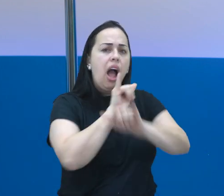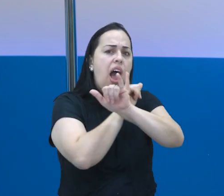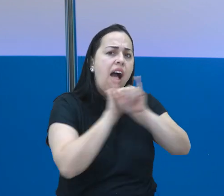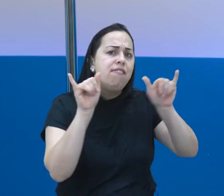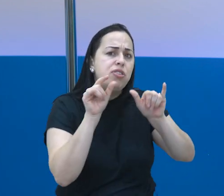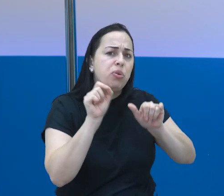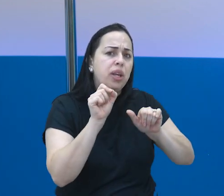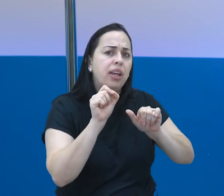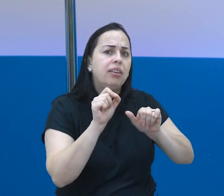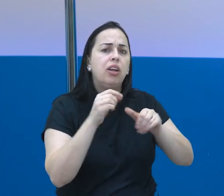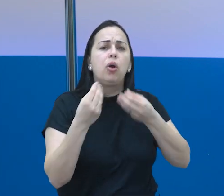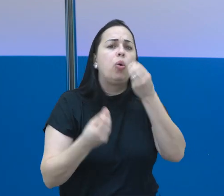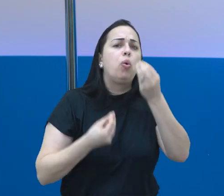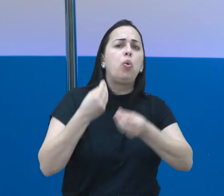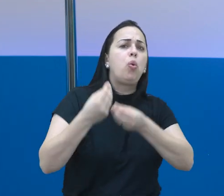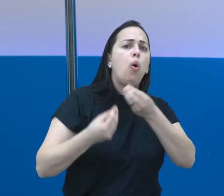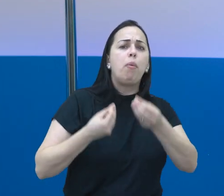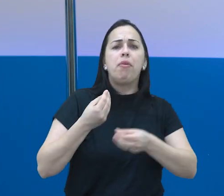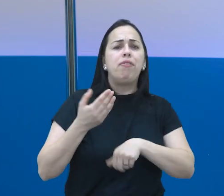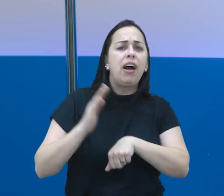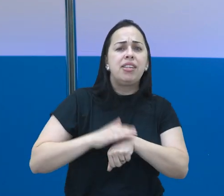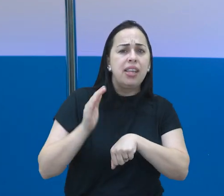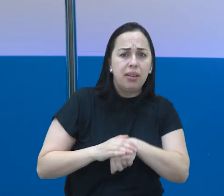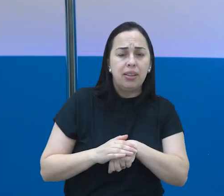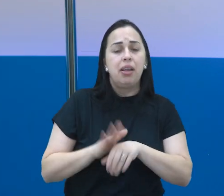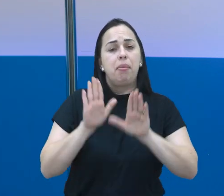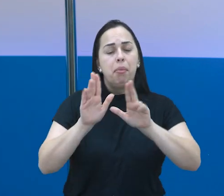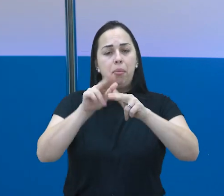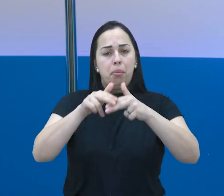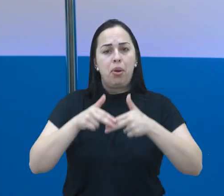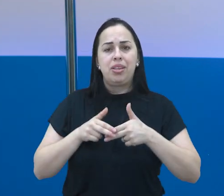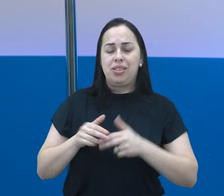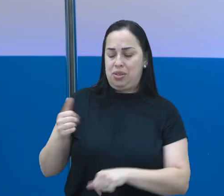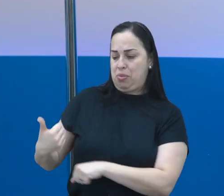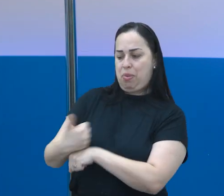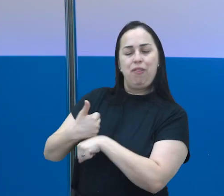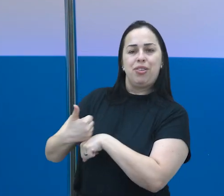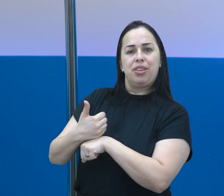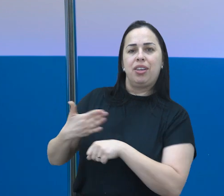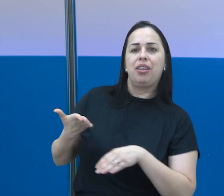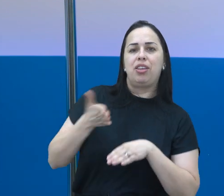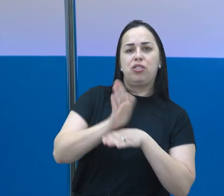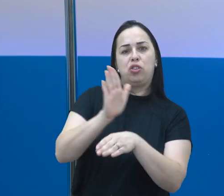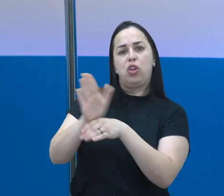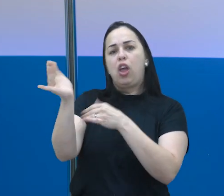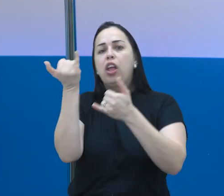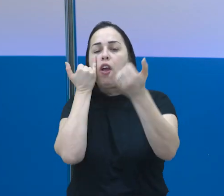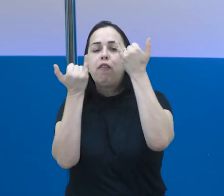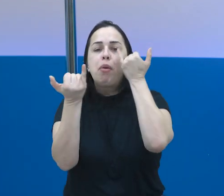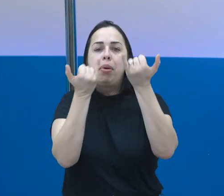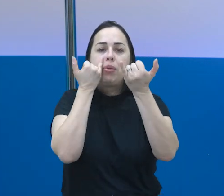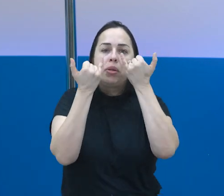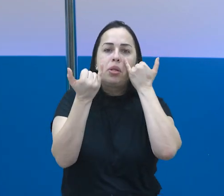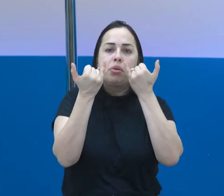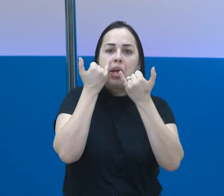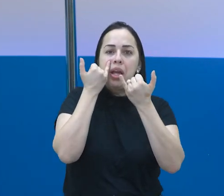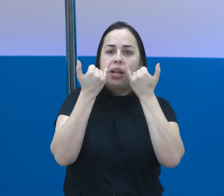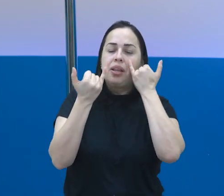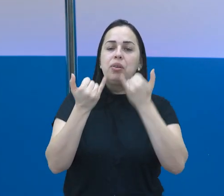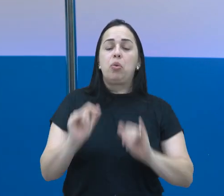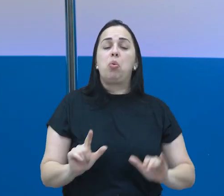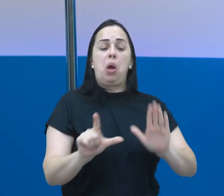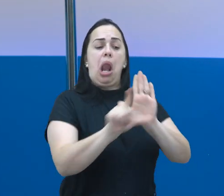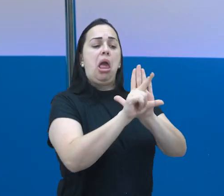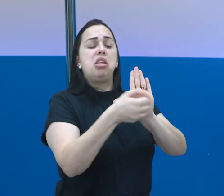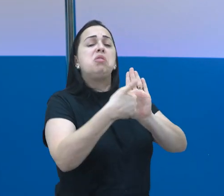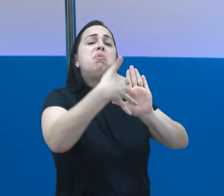orienta os passageiros sobre como agir. E aqui no Boletim, especialistas nos ajudam com informações sobre o que